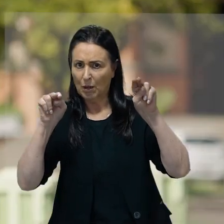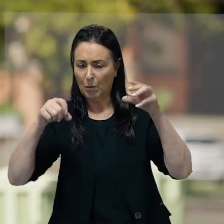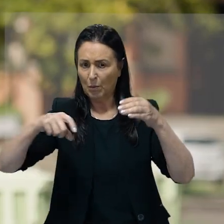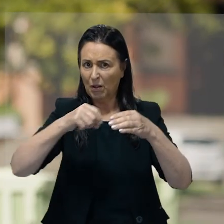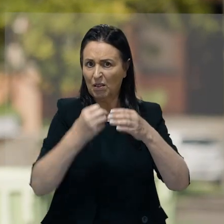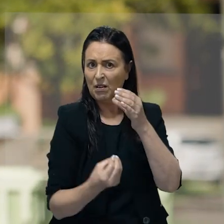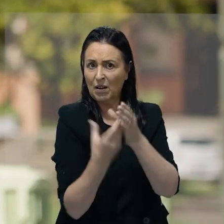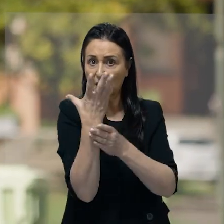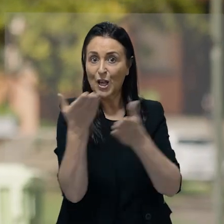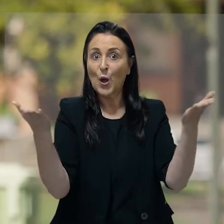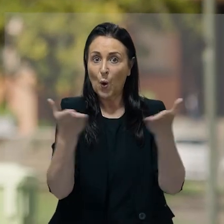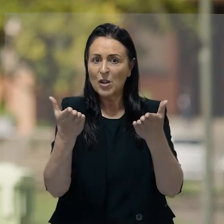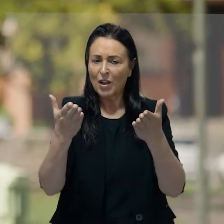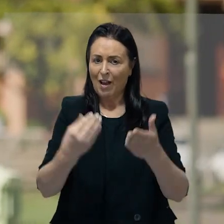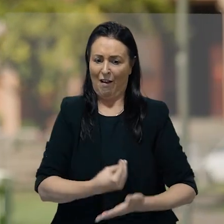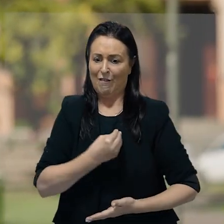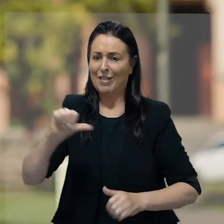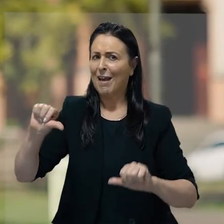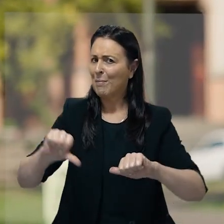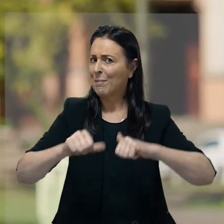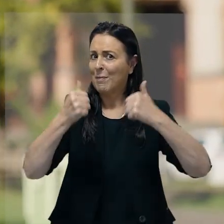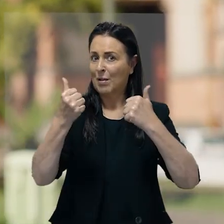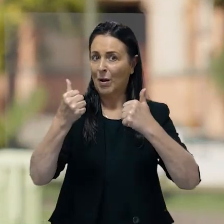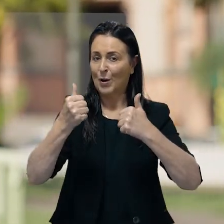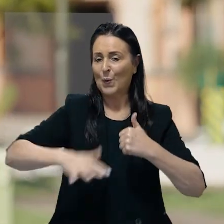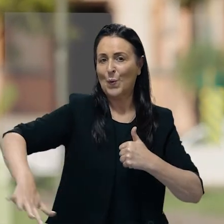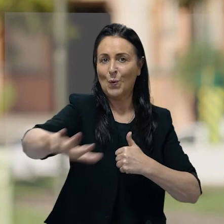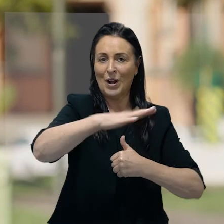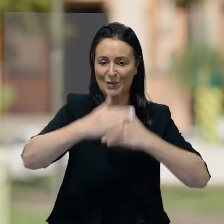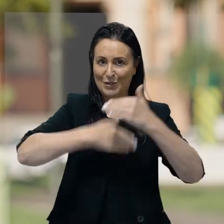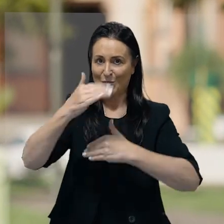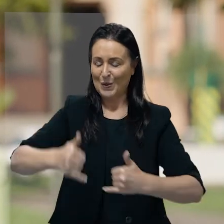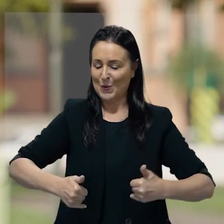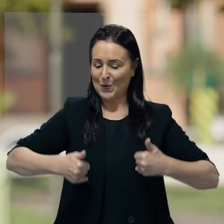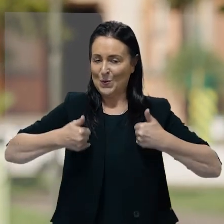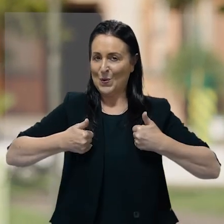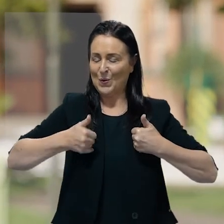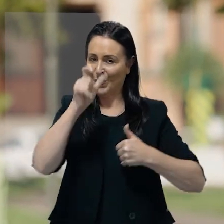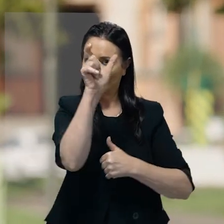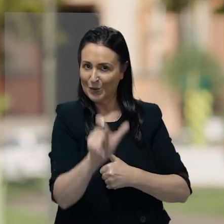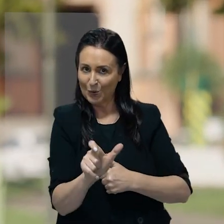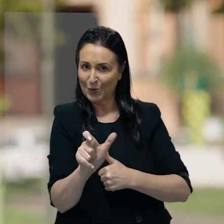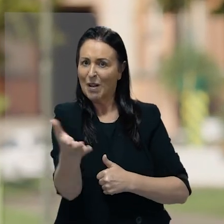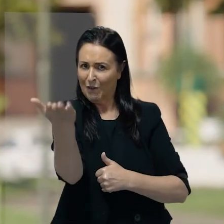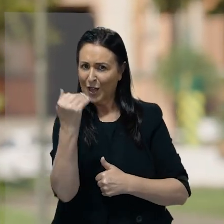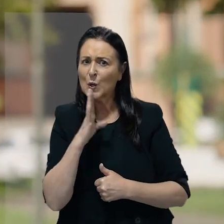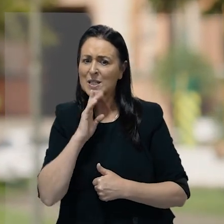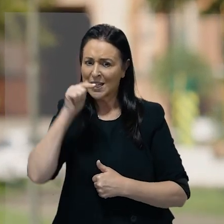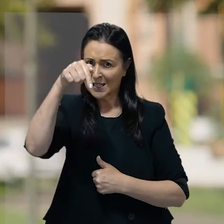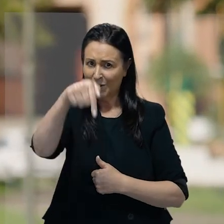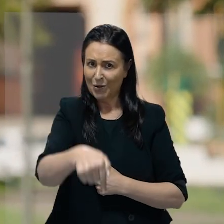Se aqui tudo o que se planta cresce, hoje a gente colhe frutos de uma vida melhor, de uma terra com desenvolvimento e